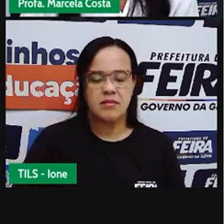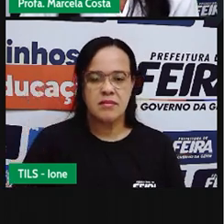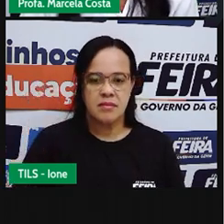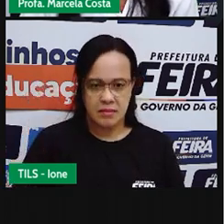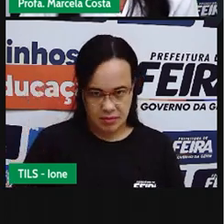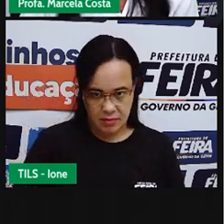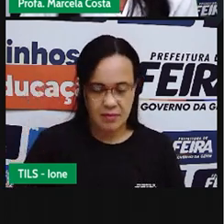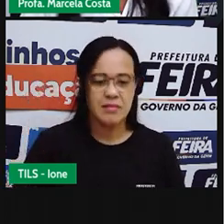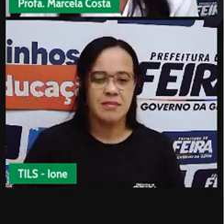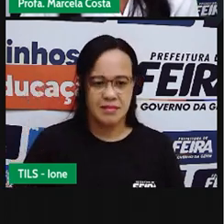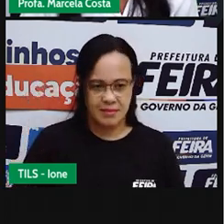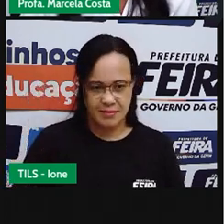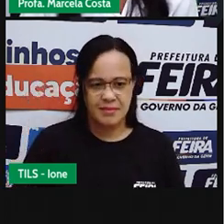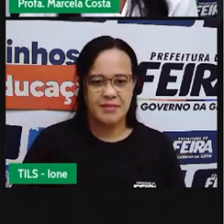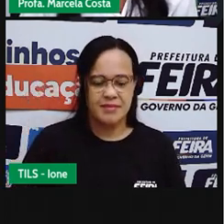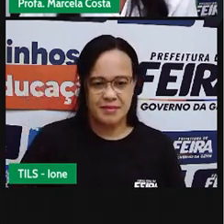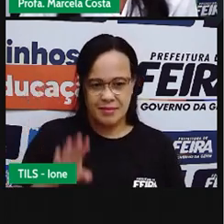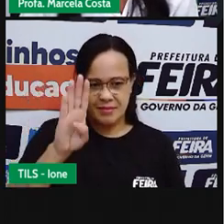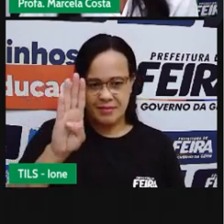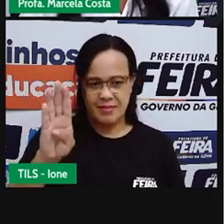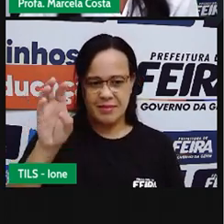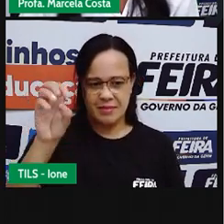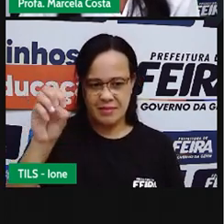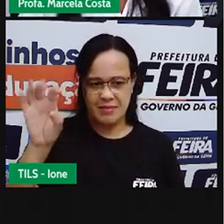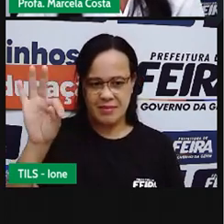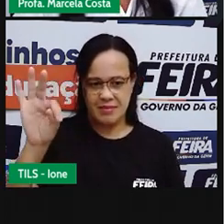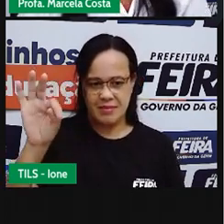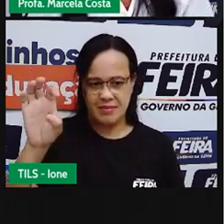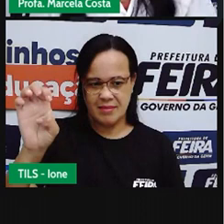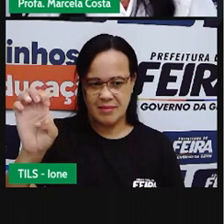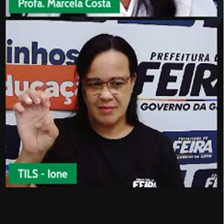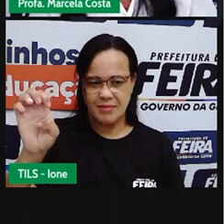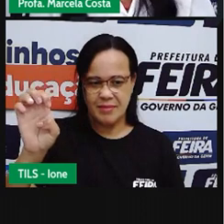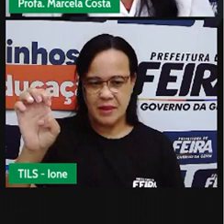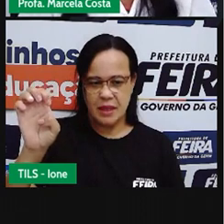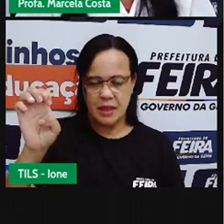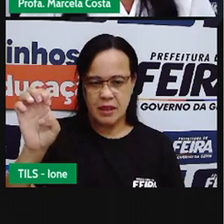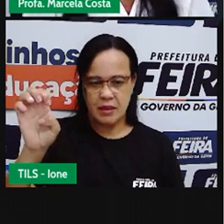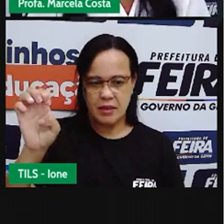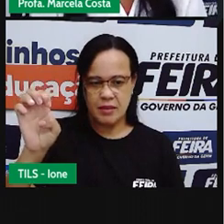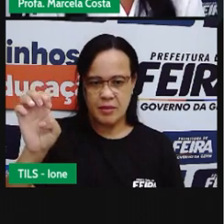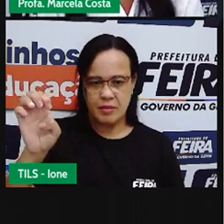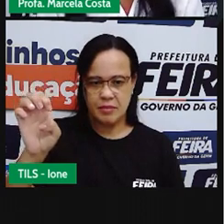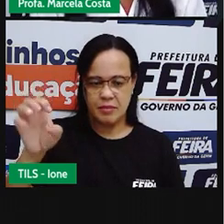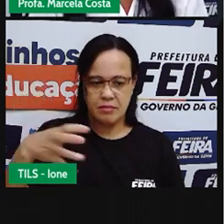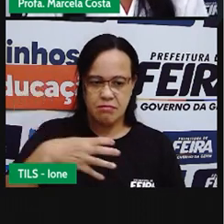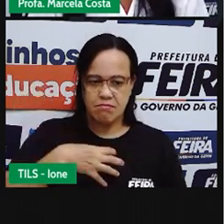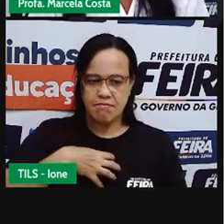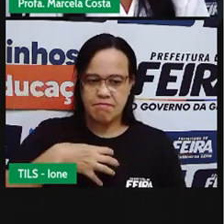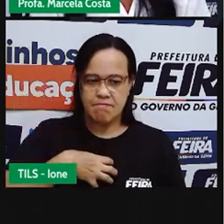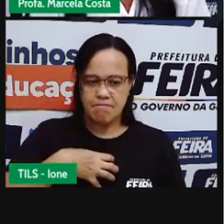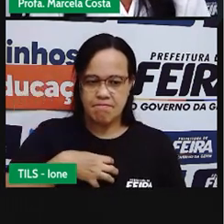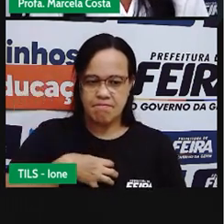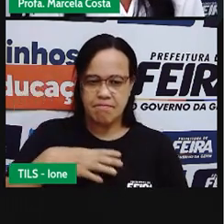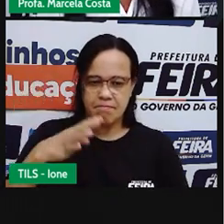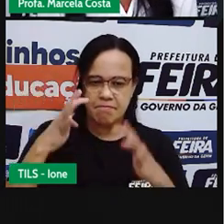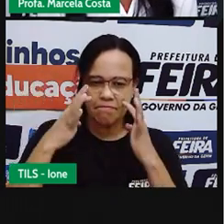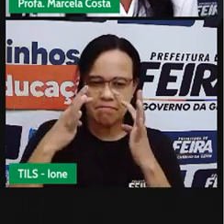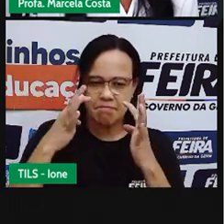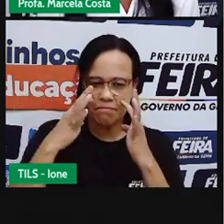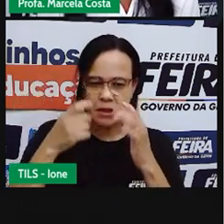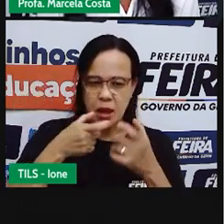Bote Bote Olha Então qual é som inicial Que você escuta Quando fala Bote